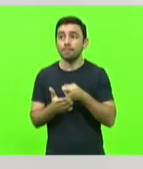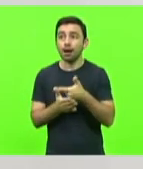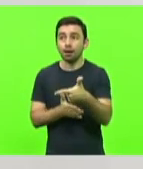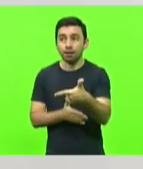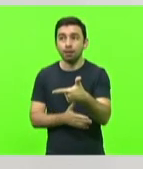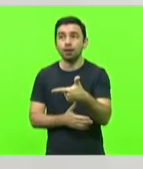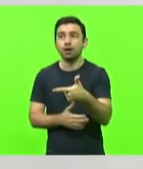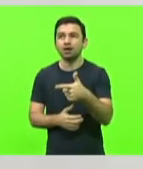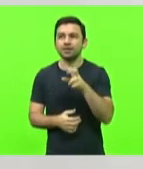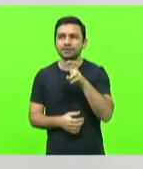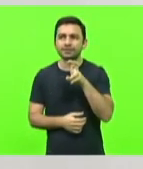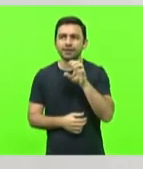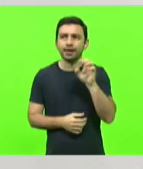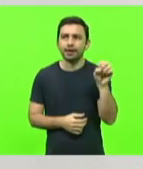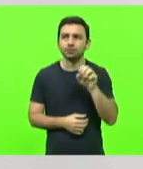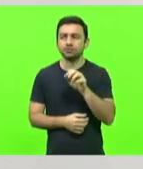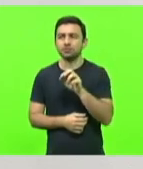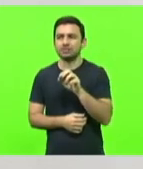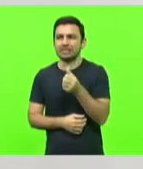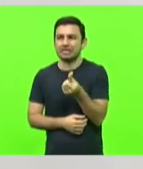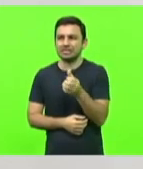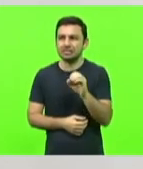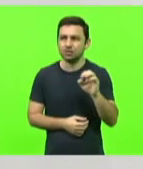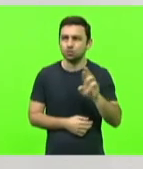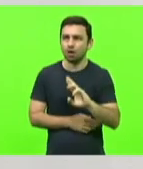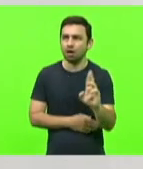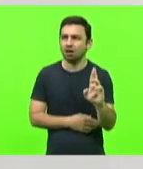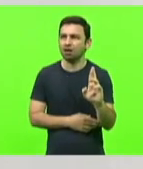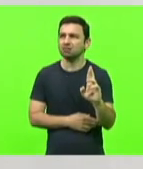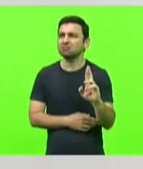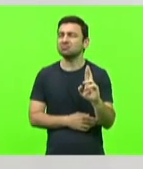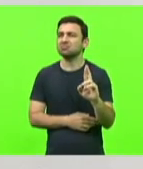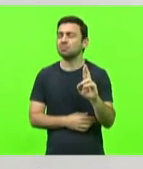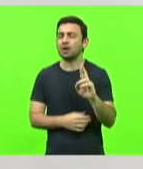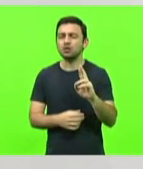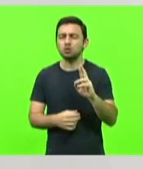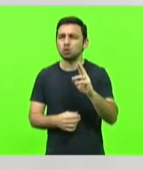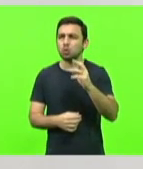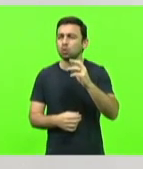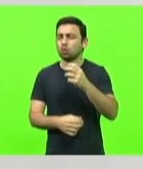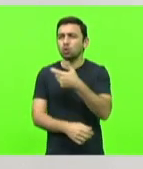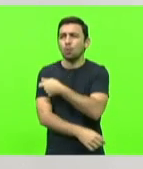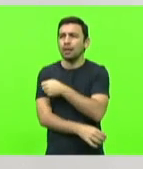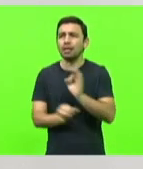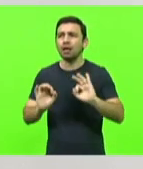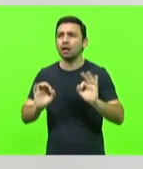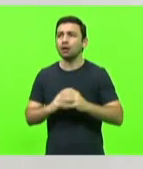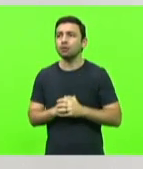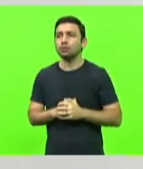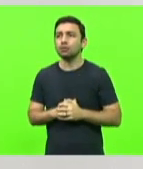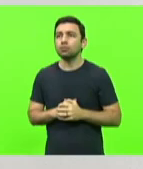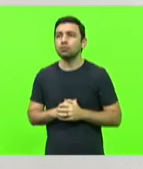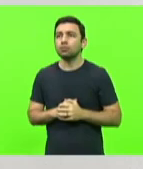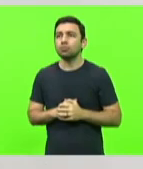em torno de 500, 600 reais a dose, mas ninguém toma, os médicos não indicam.